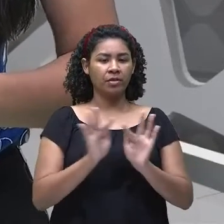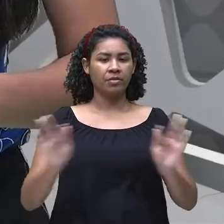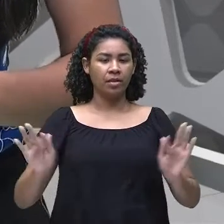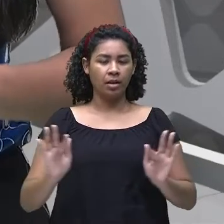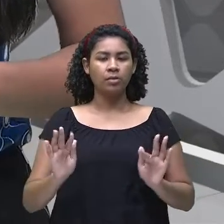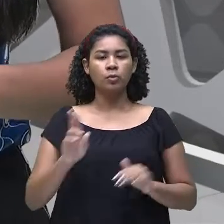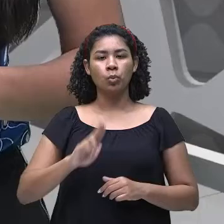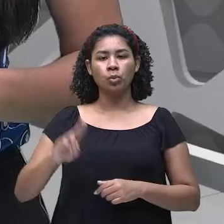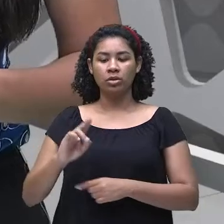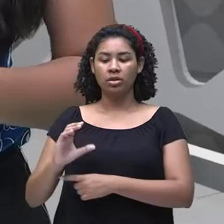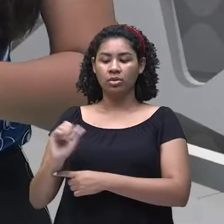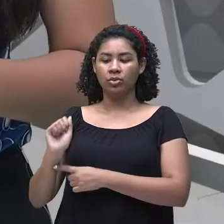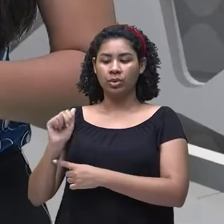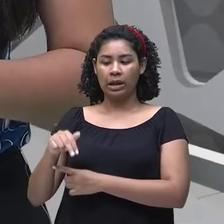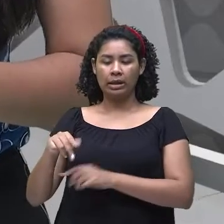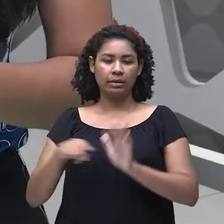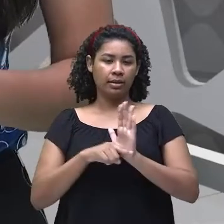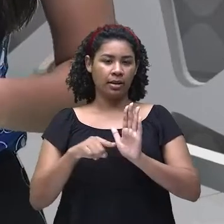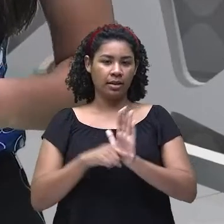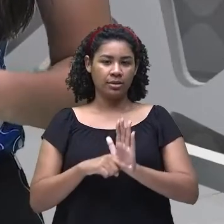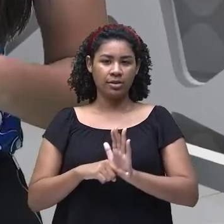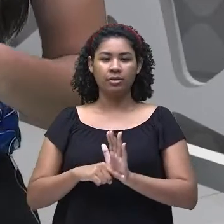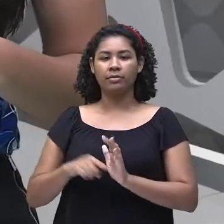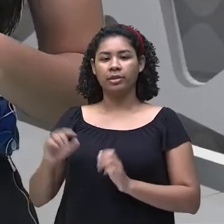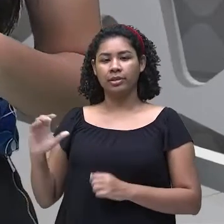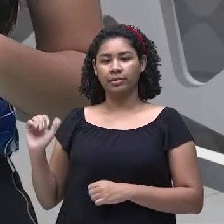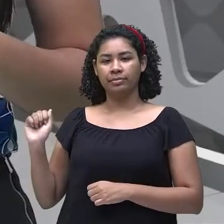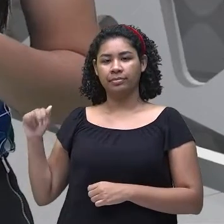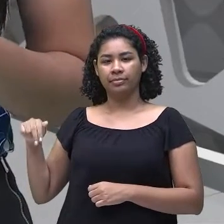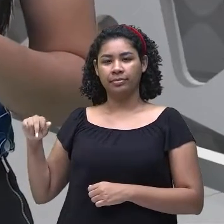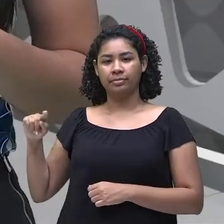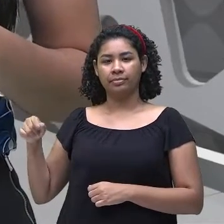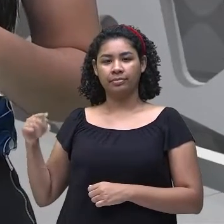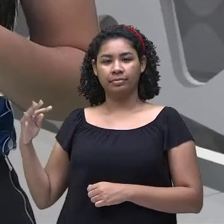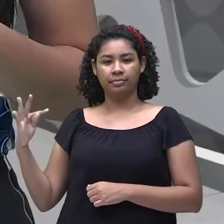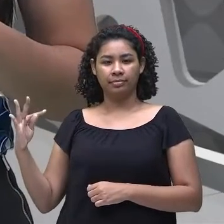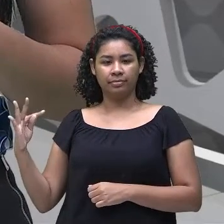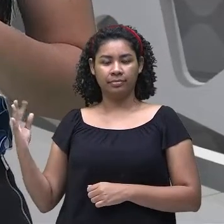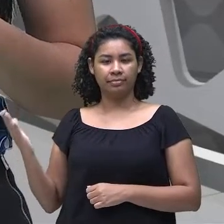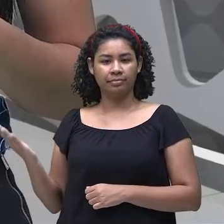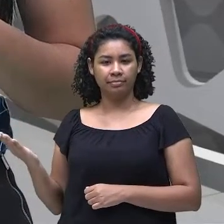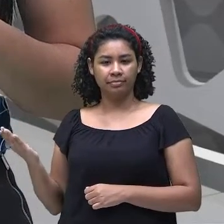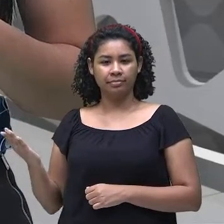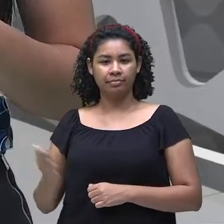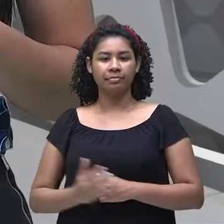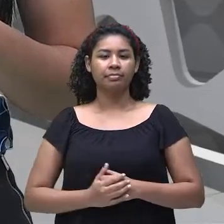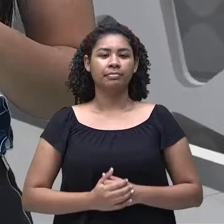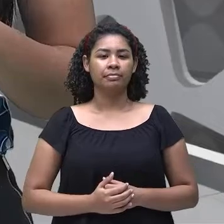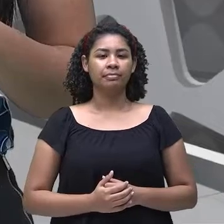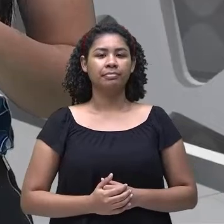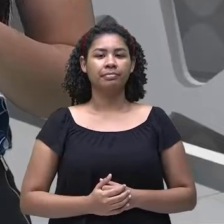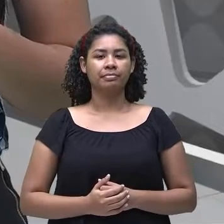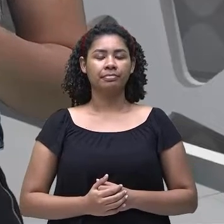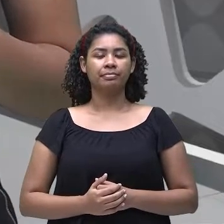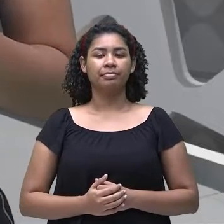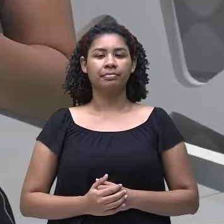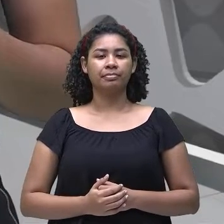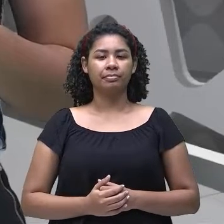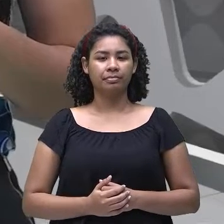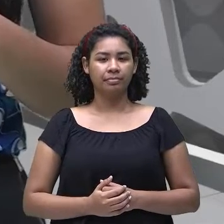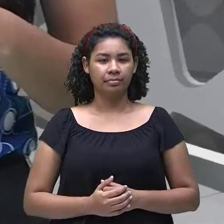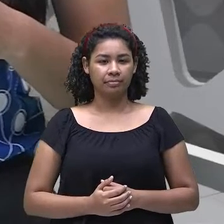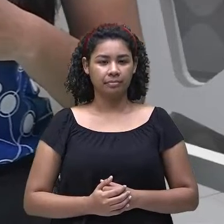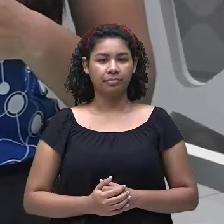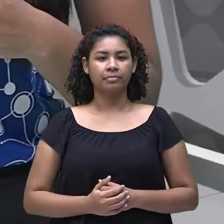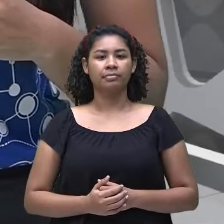é can't. Só para a gente revisar aquilo que a gente já falou, olha. A forma negativa do